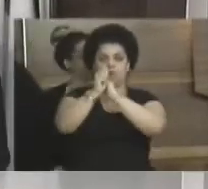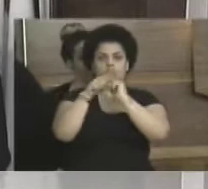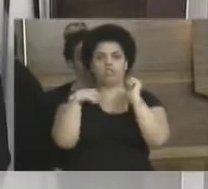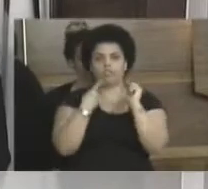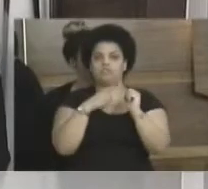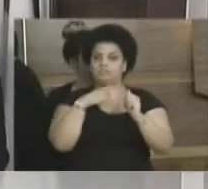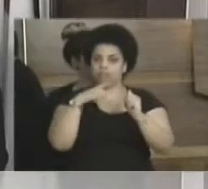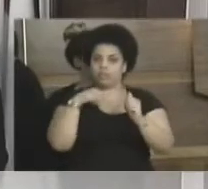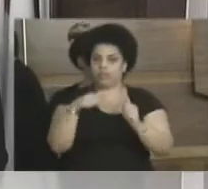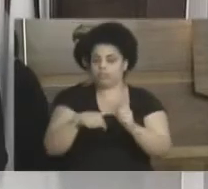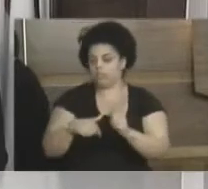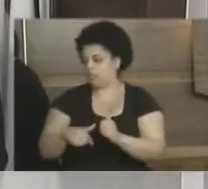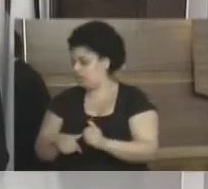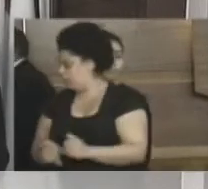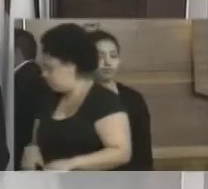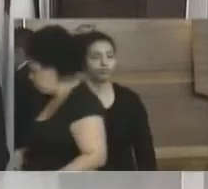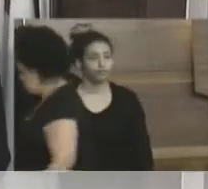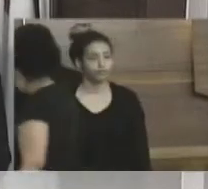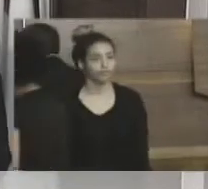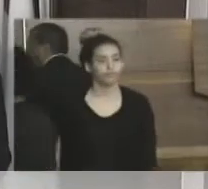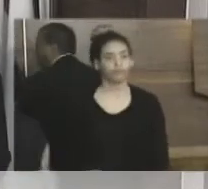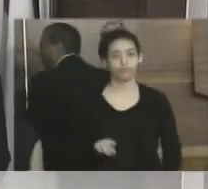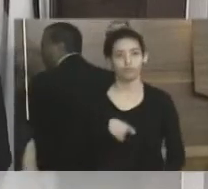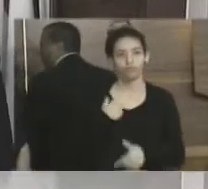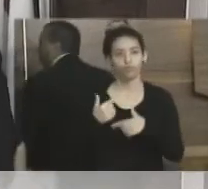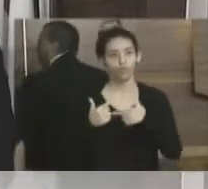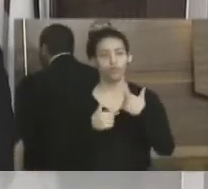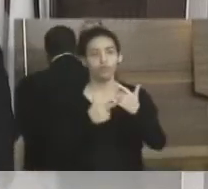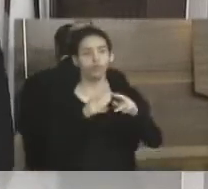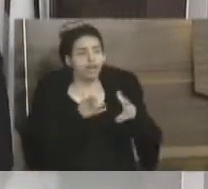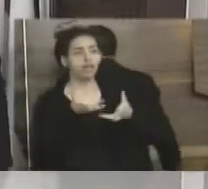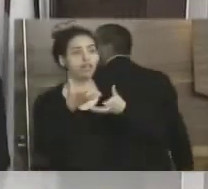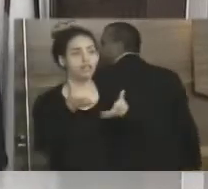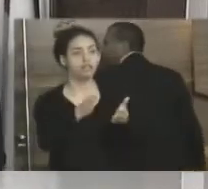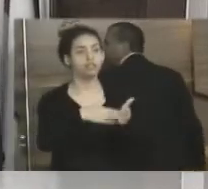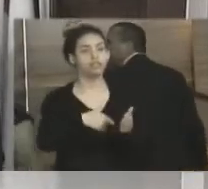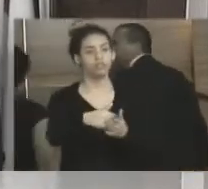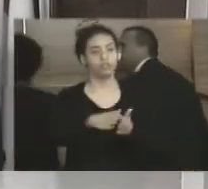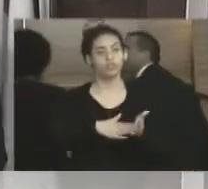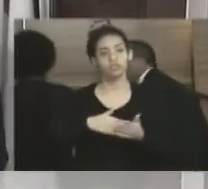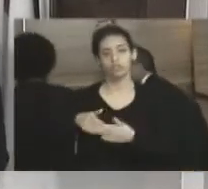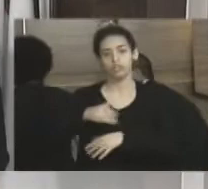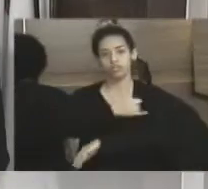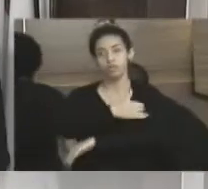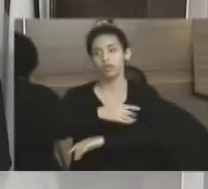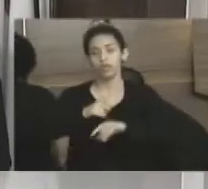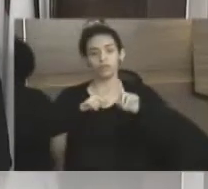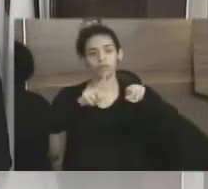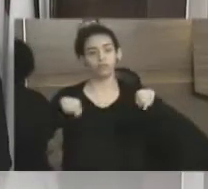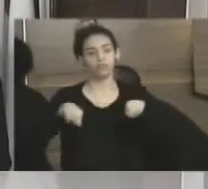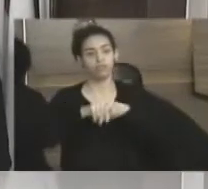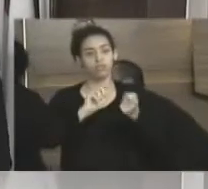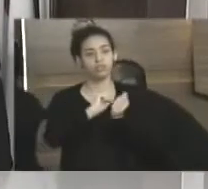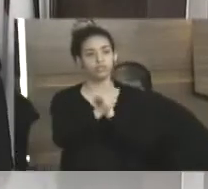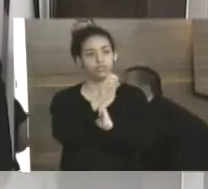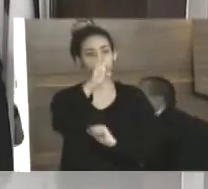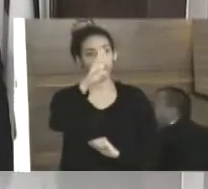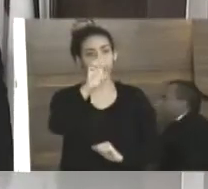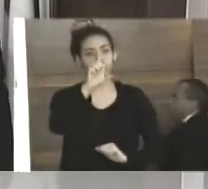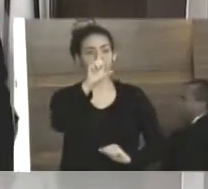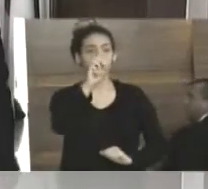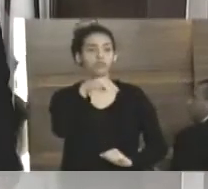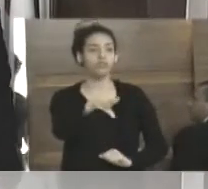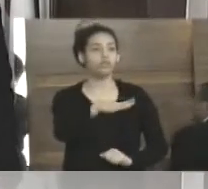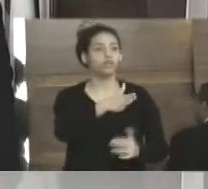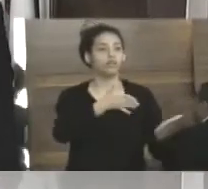nós estamos aí buscando aí mecanismos aí para conseguir tinta, para pintar ali a quadra do Belém, para podermos dar condições para